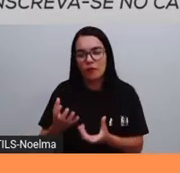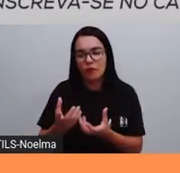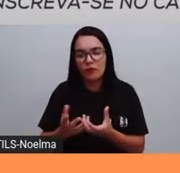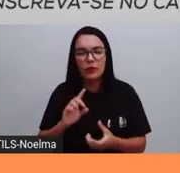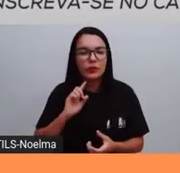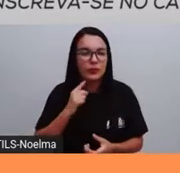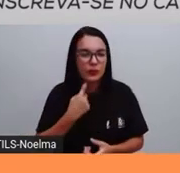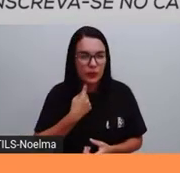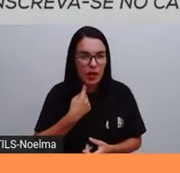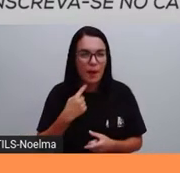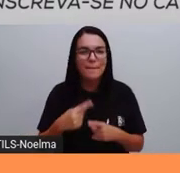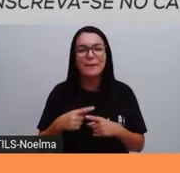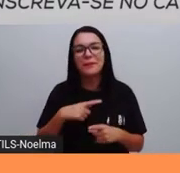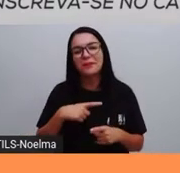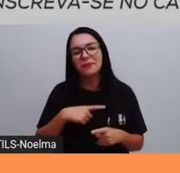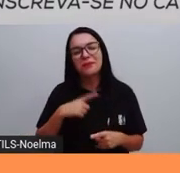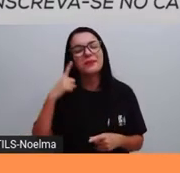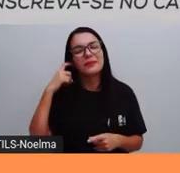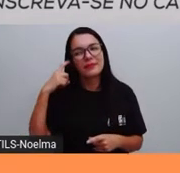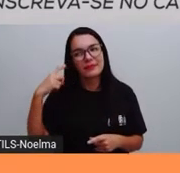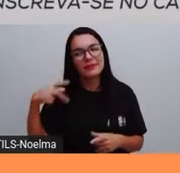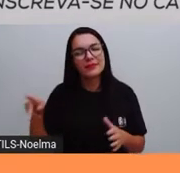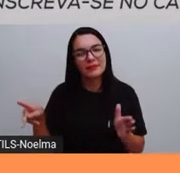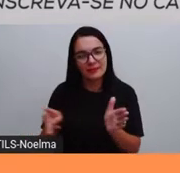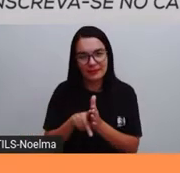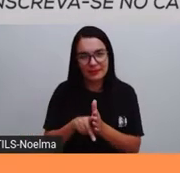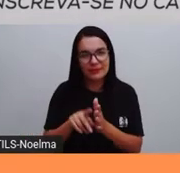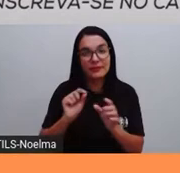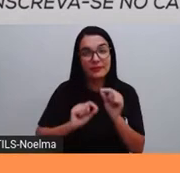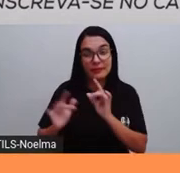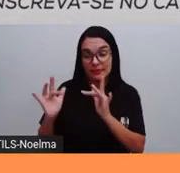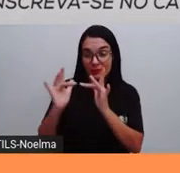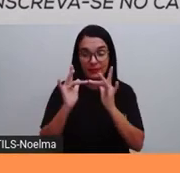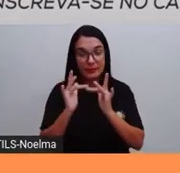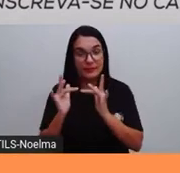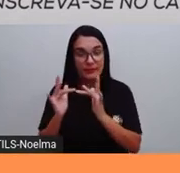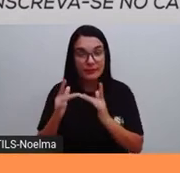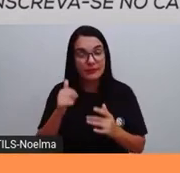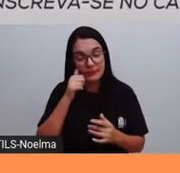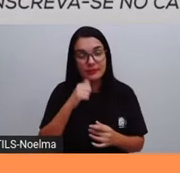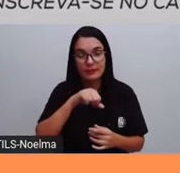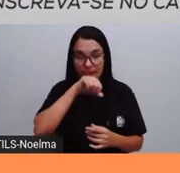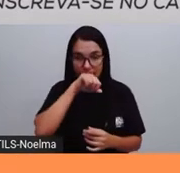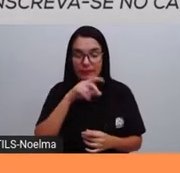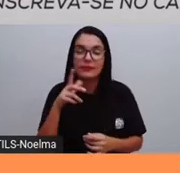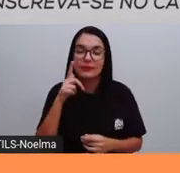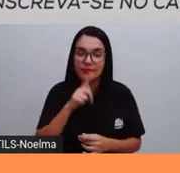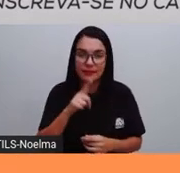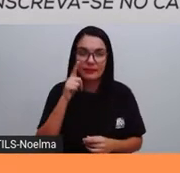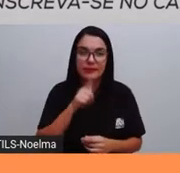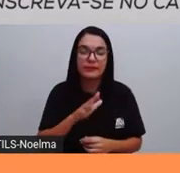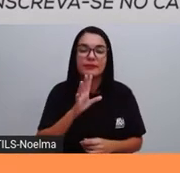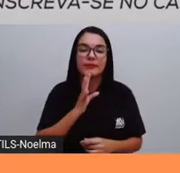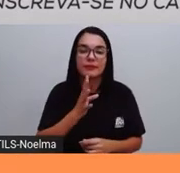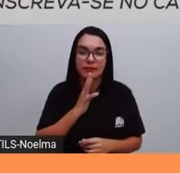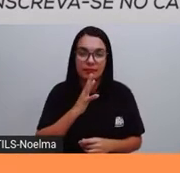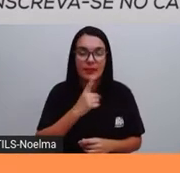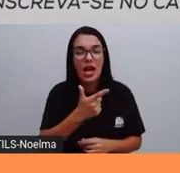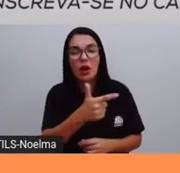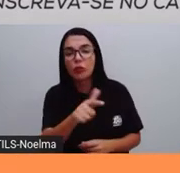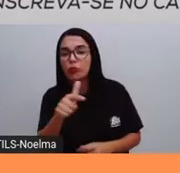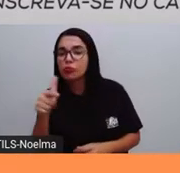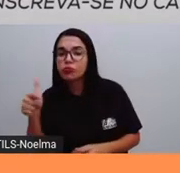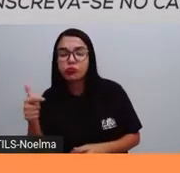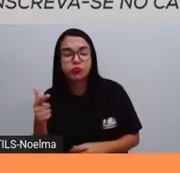som da leiteira é um som que já é da convivência da mamãe. Quando ela ouve, ela já sabe que é da leiteira. Outros,